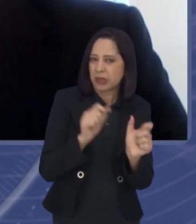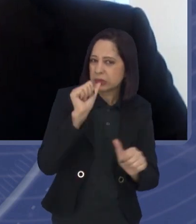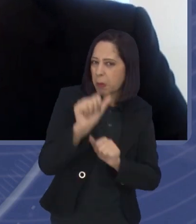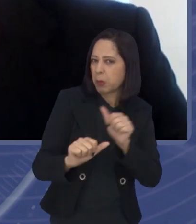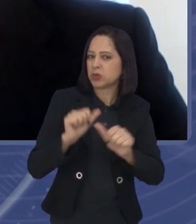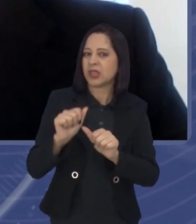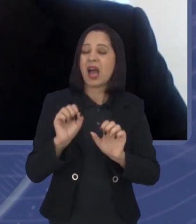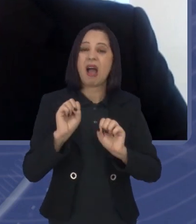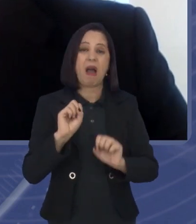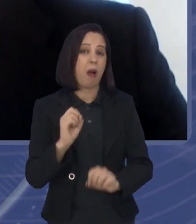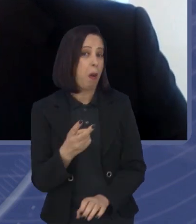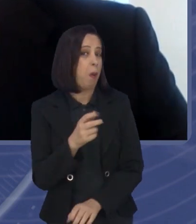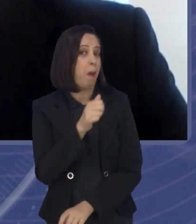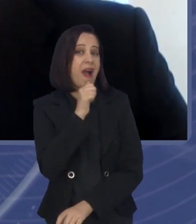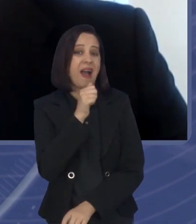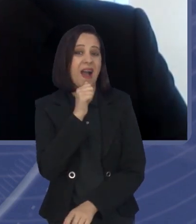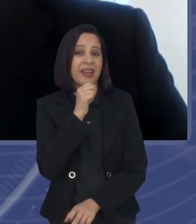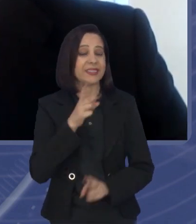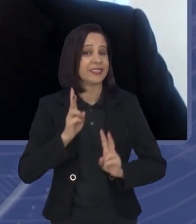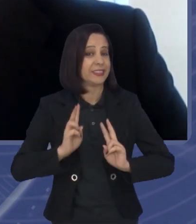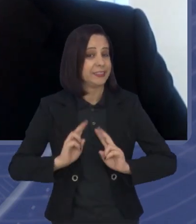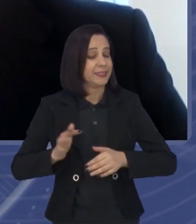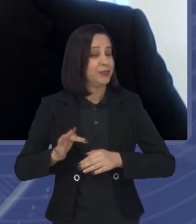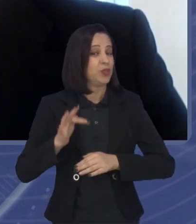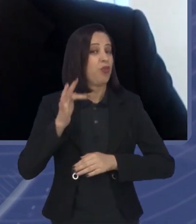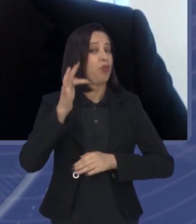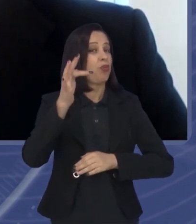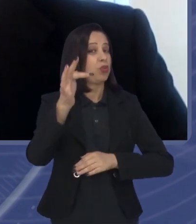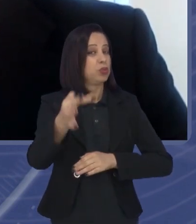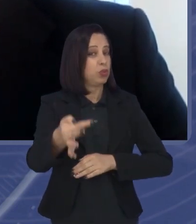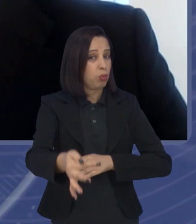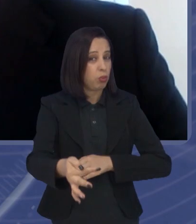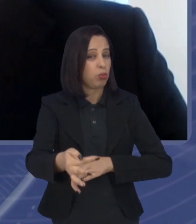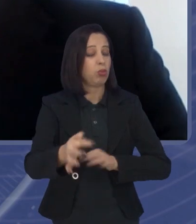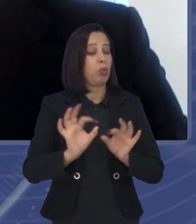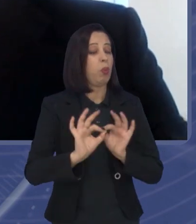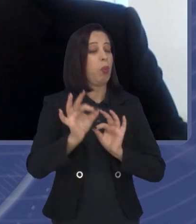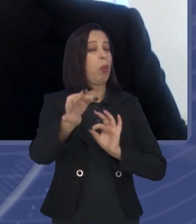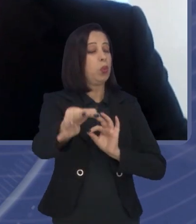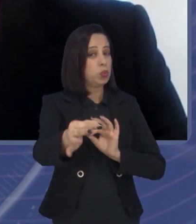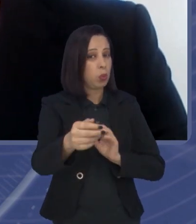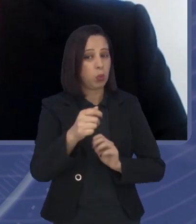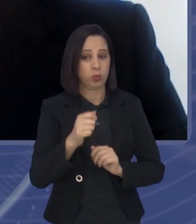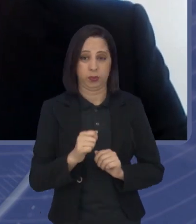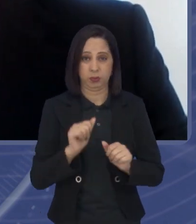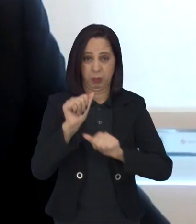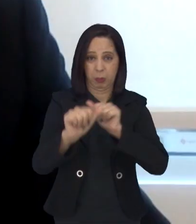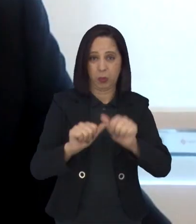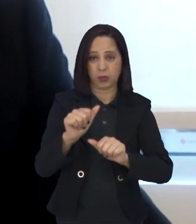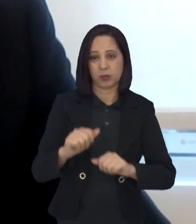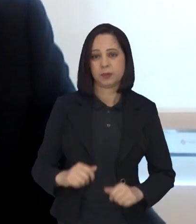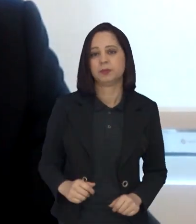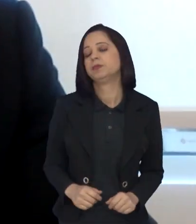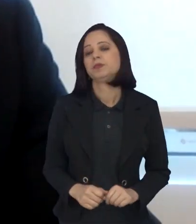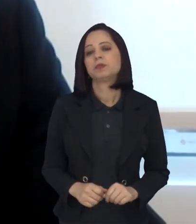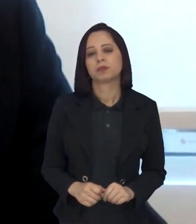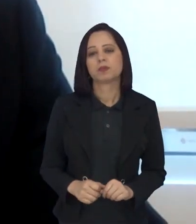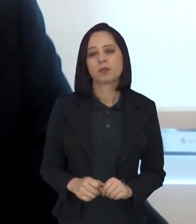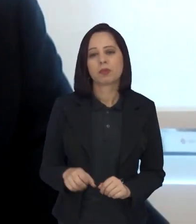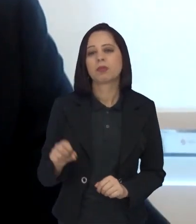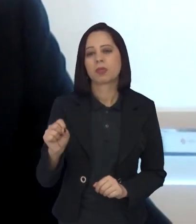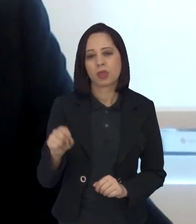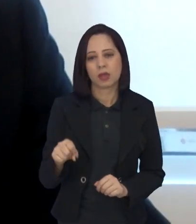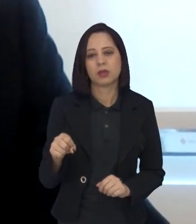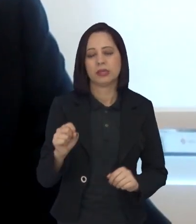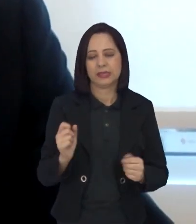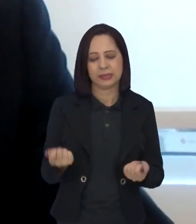juridicamente, você acha que, pelo menos a curto, médio prazo, não? É possível que a gente tenha, porque esse tipo